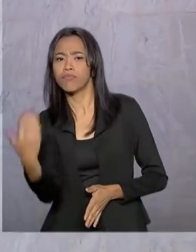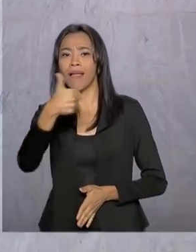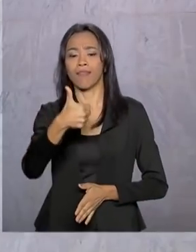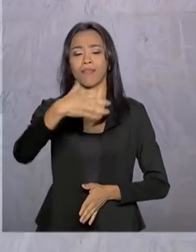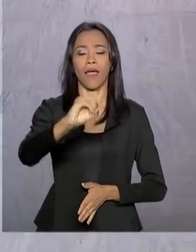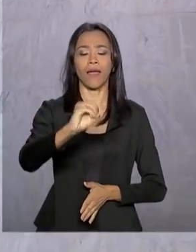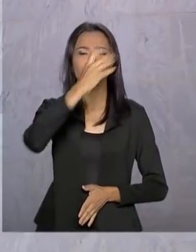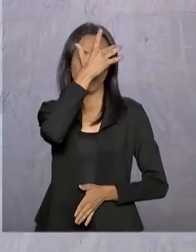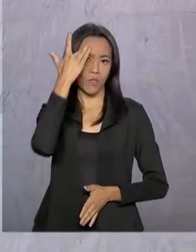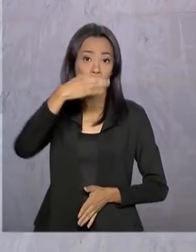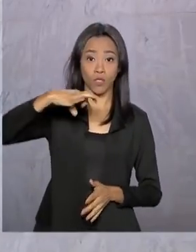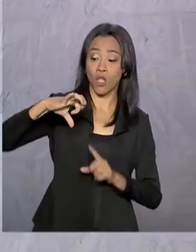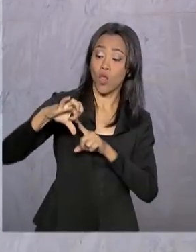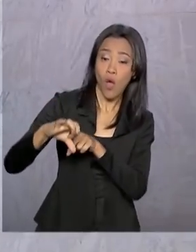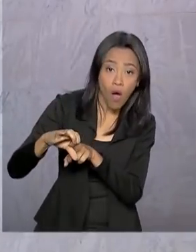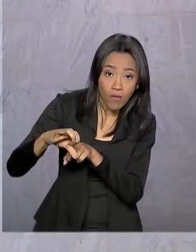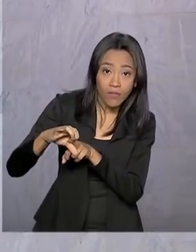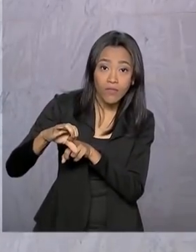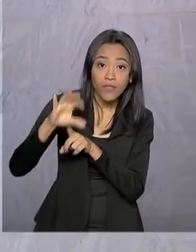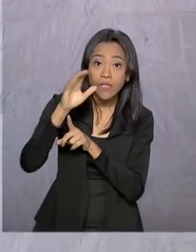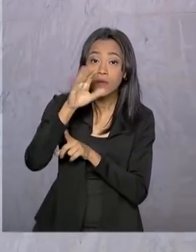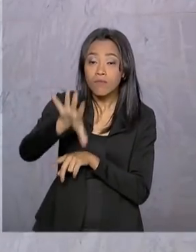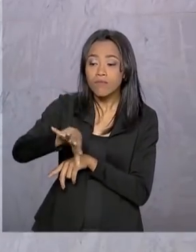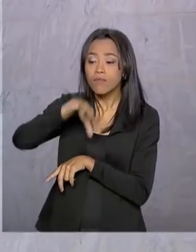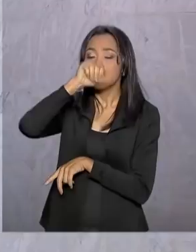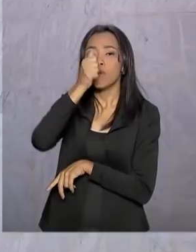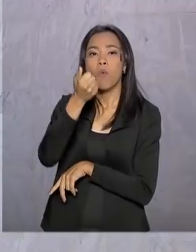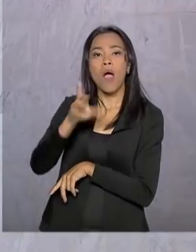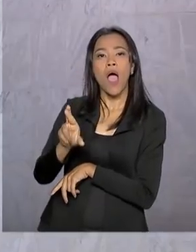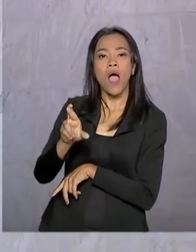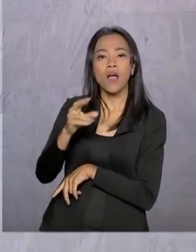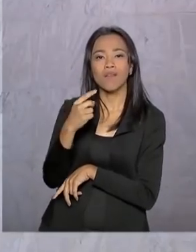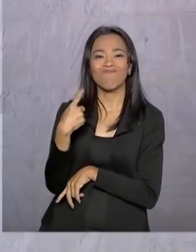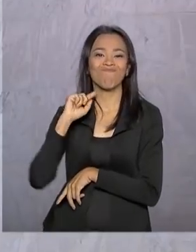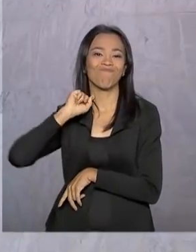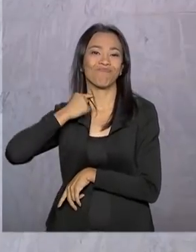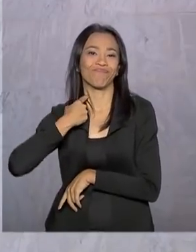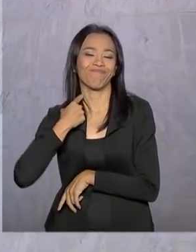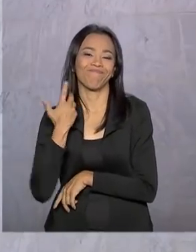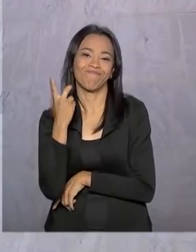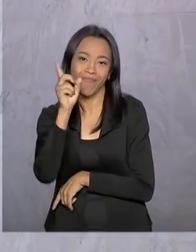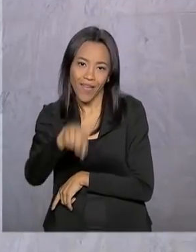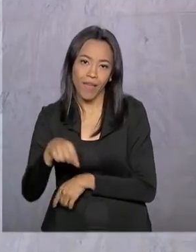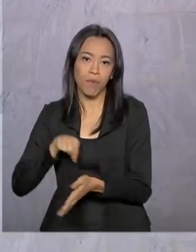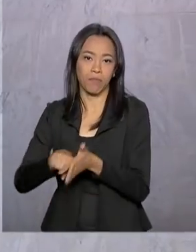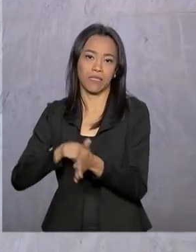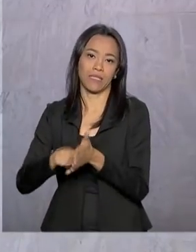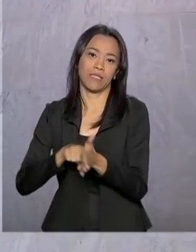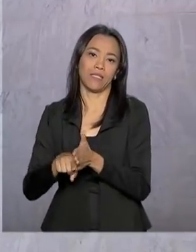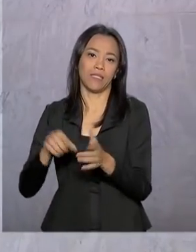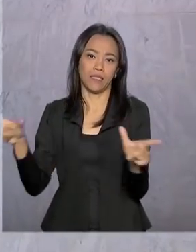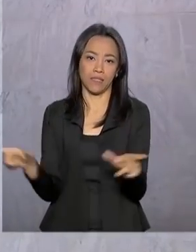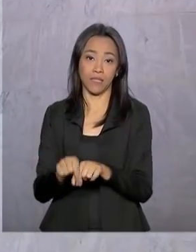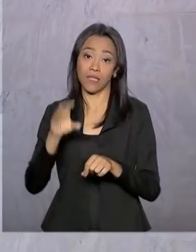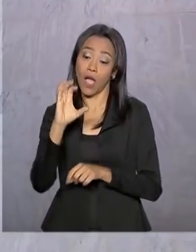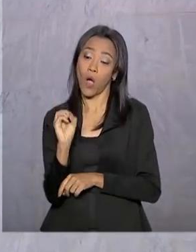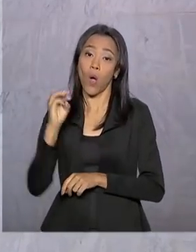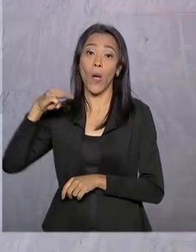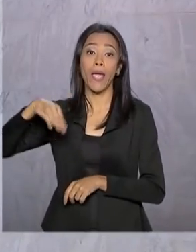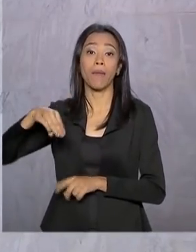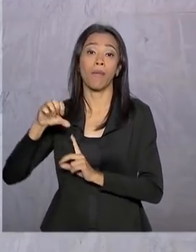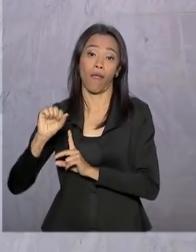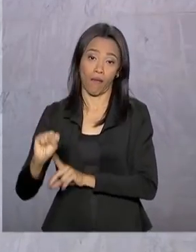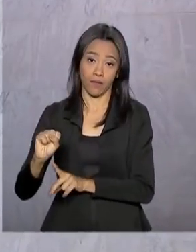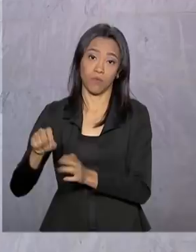em todo o mundo respiram ar poluído? Pois é, esse levantamento é da Organização Mundial da Saúde, a OMS. E